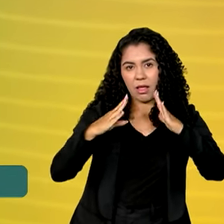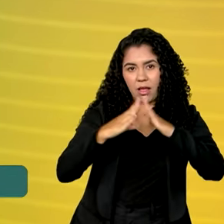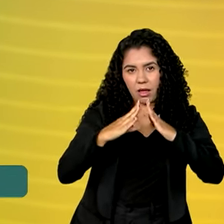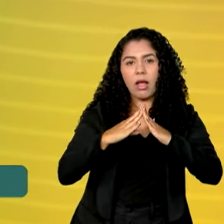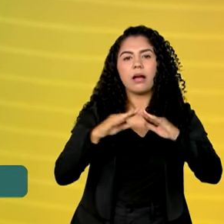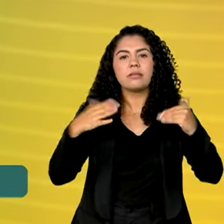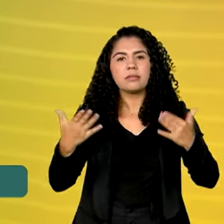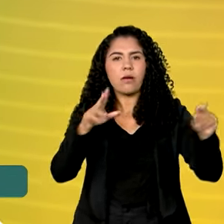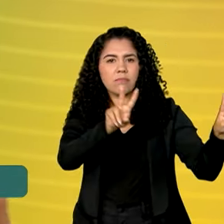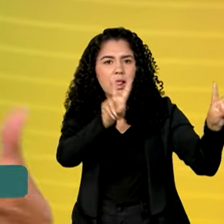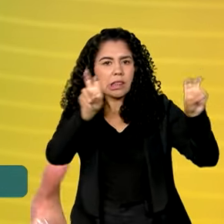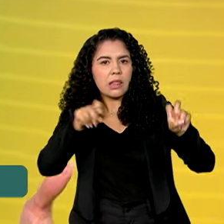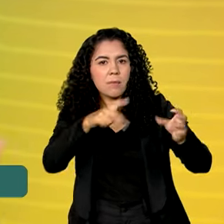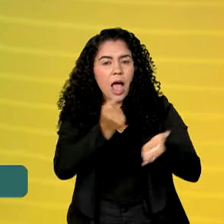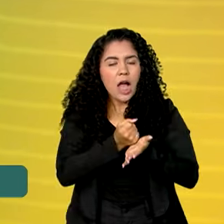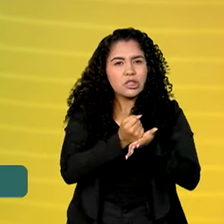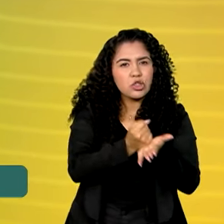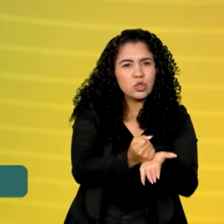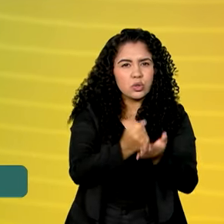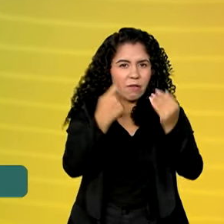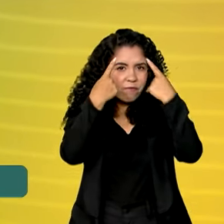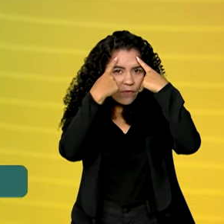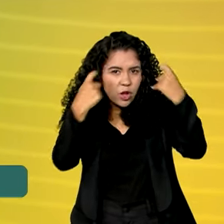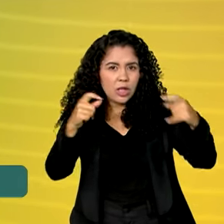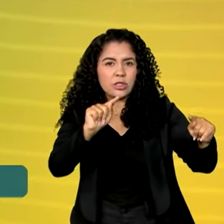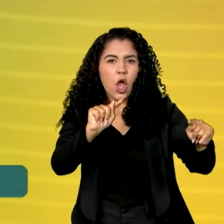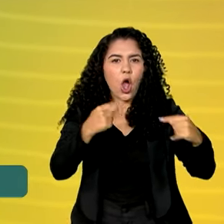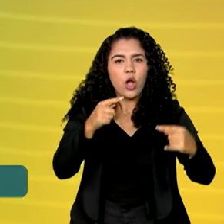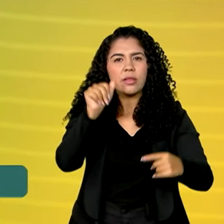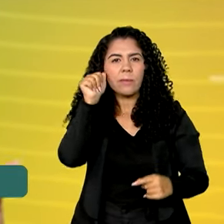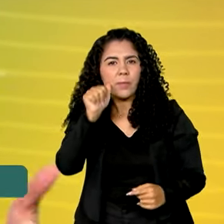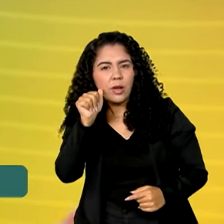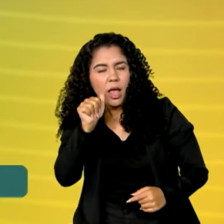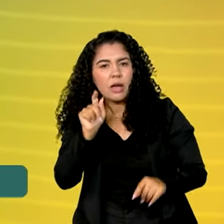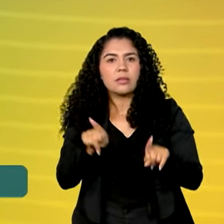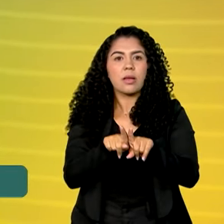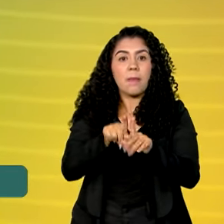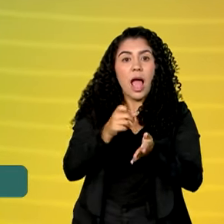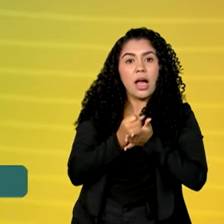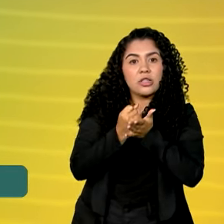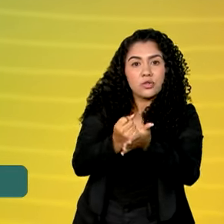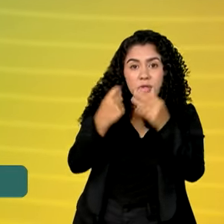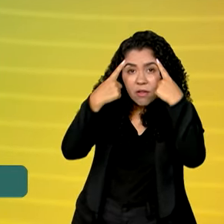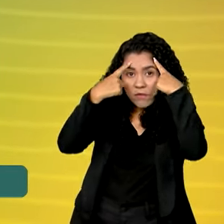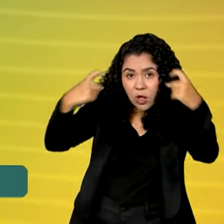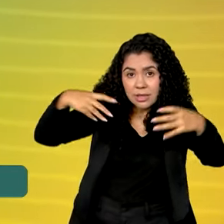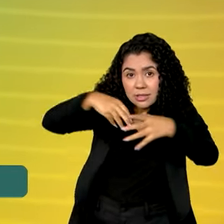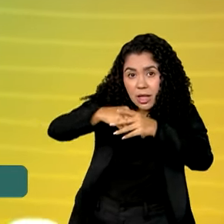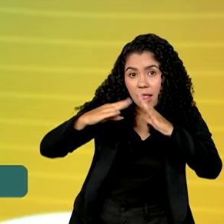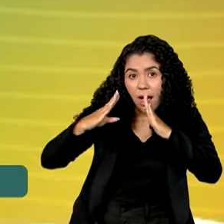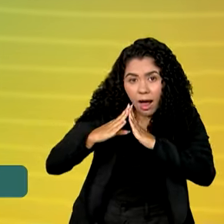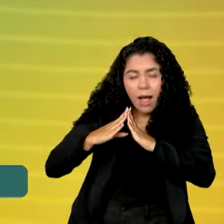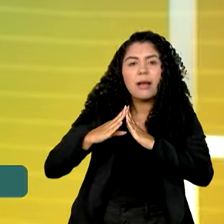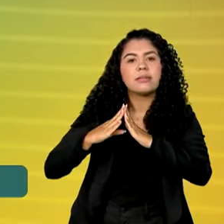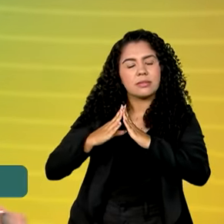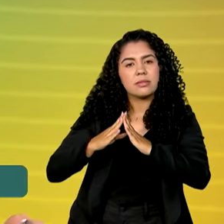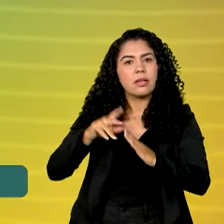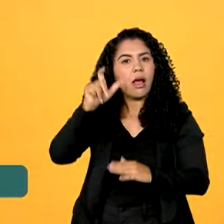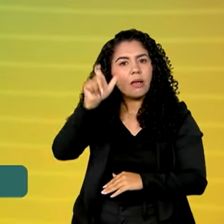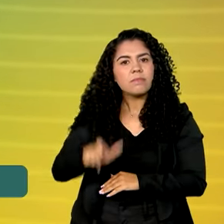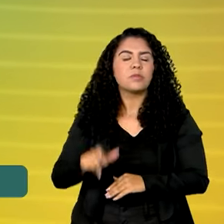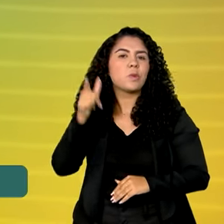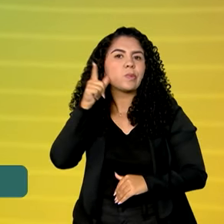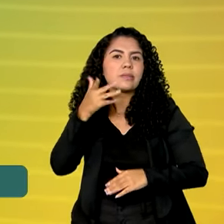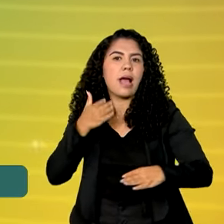relacionados ao tema, como ajuda à violência contra a mulher e ajuda à violência doméstica, a pessoa vai ter acesso logo nos